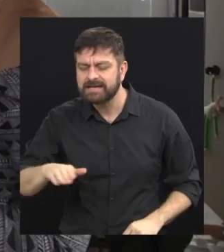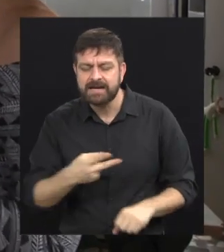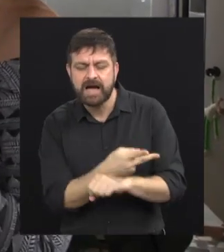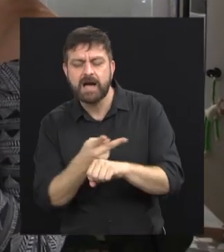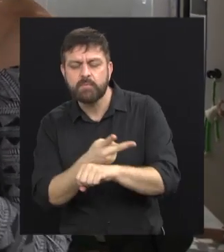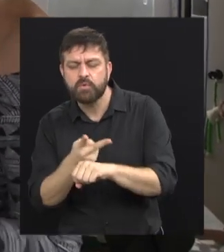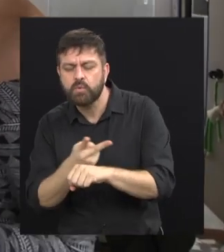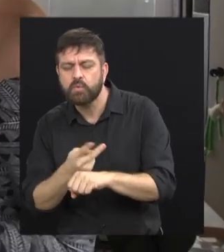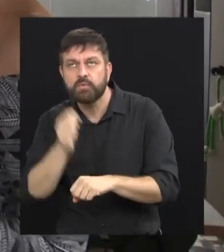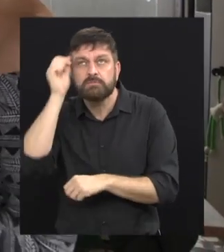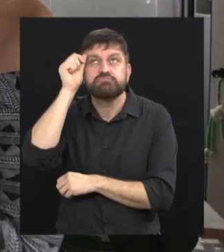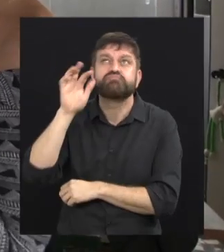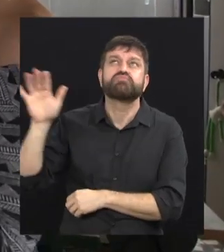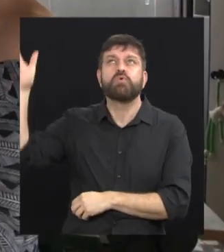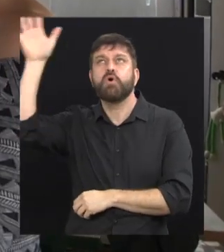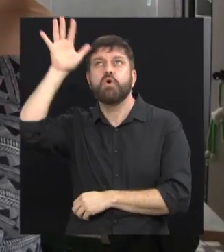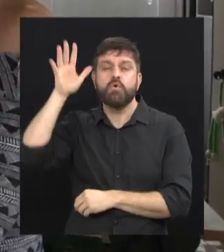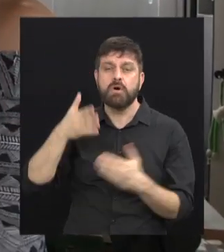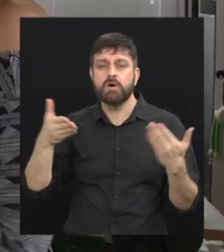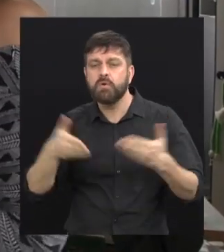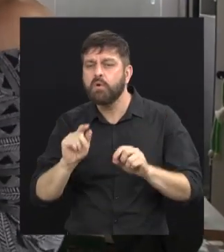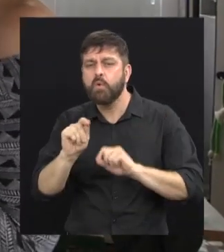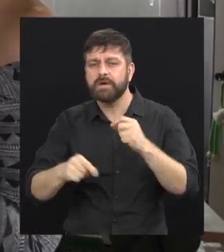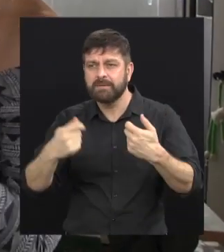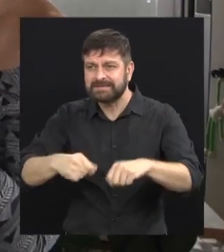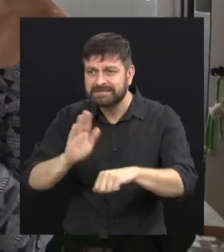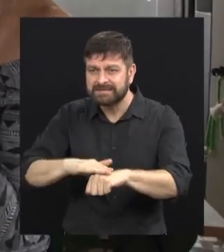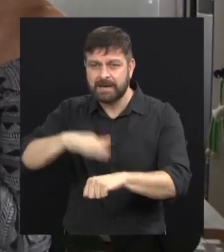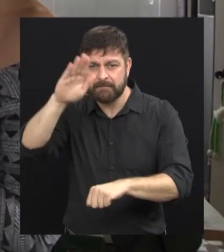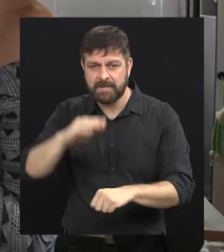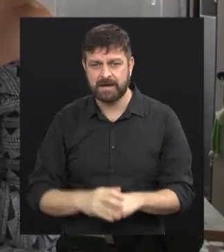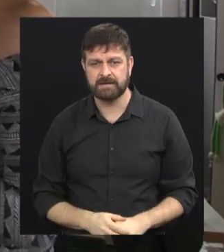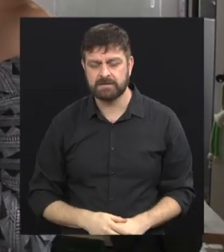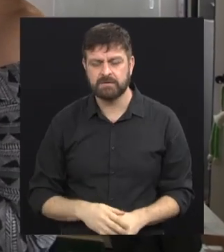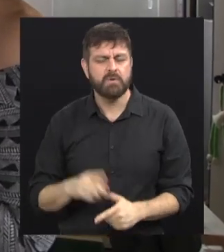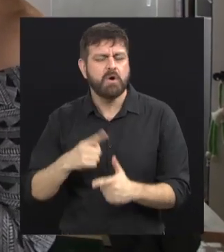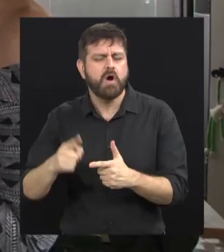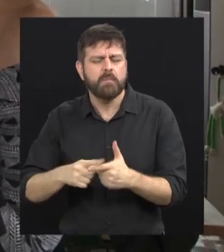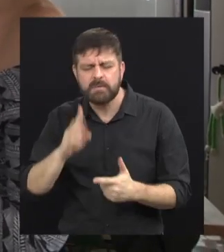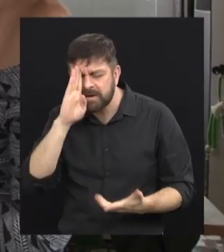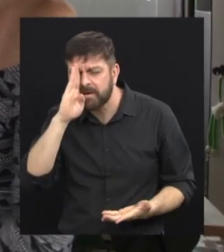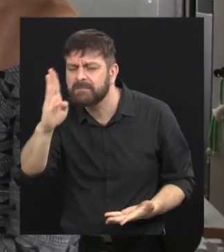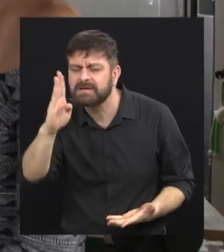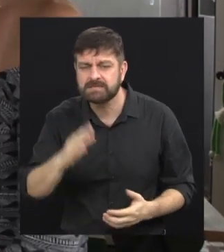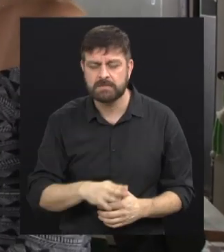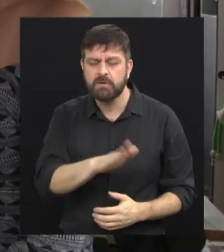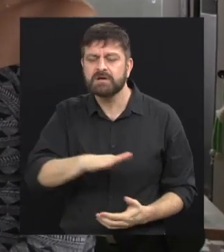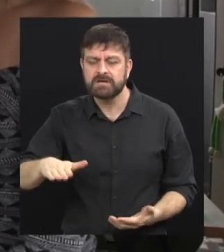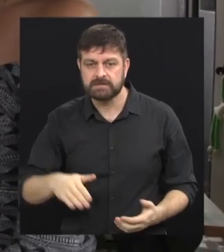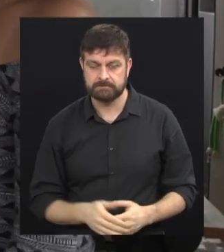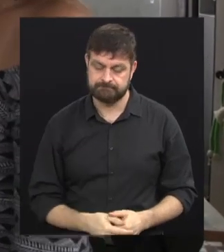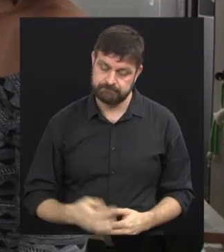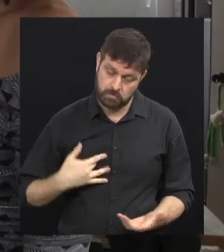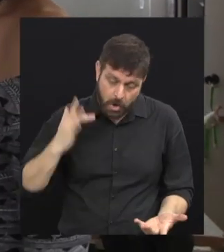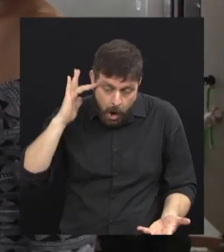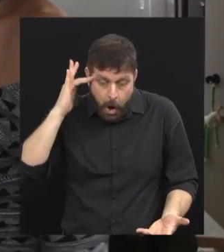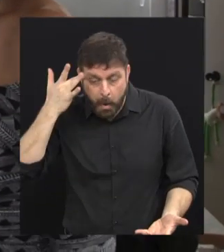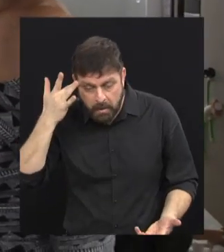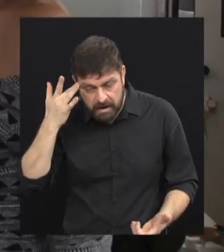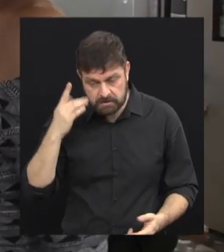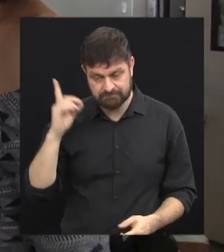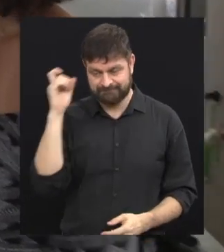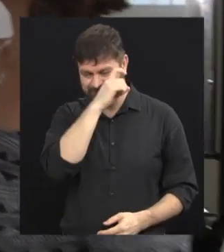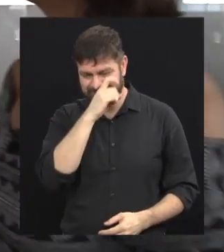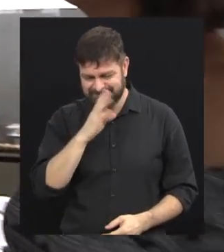procuram, mais sonham, mais são suas maiores necessidades? Qual que o maior drama que vivem essas crianças e adolescentes? Eu acho que a maior dificuldade aqui